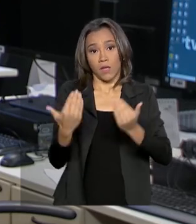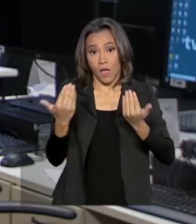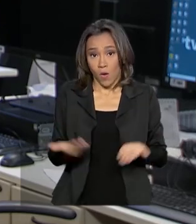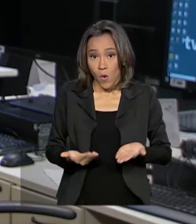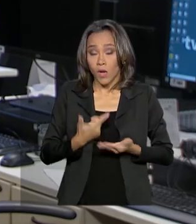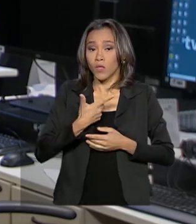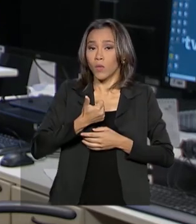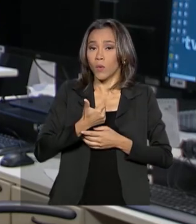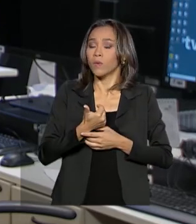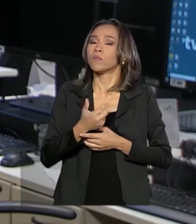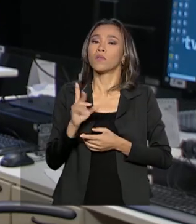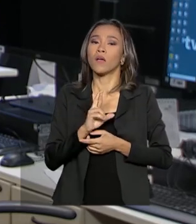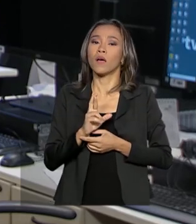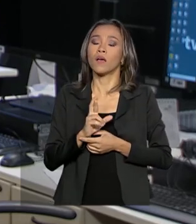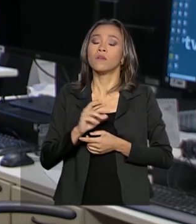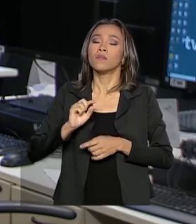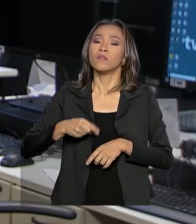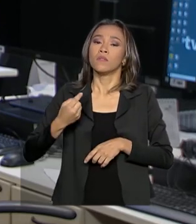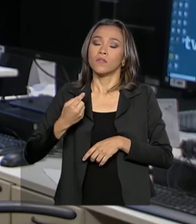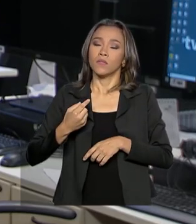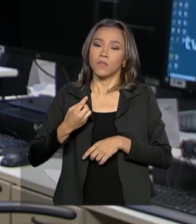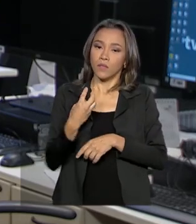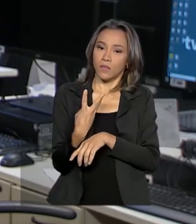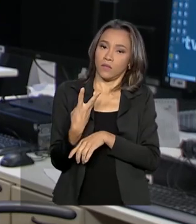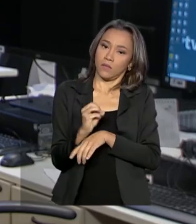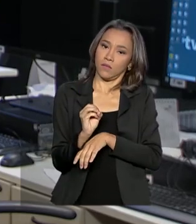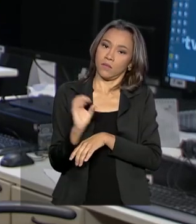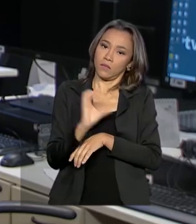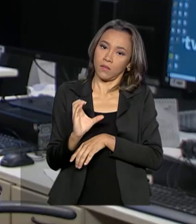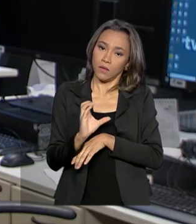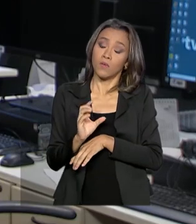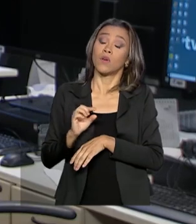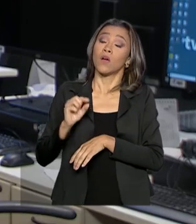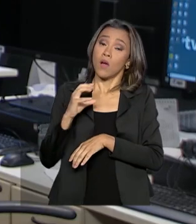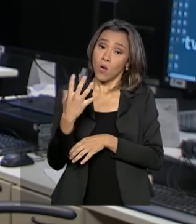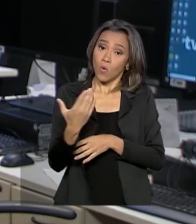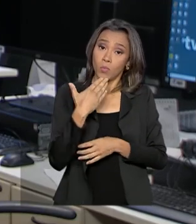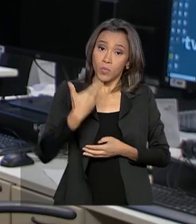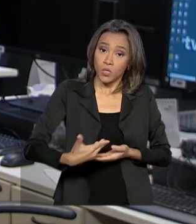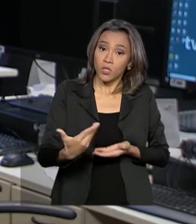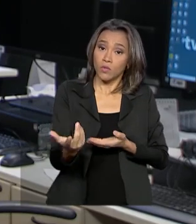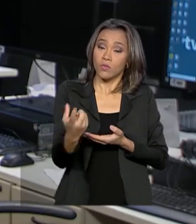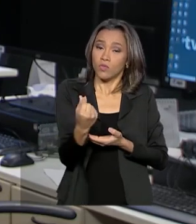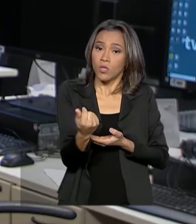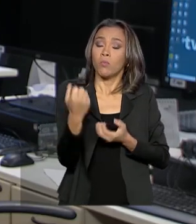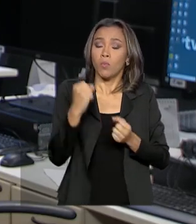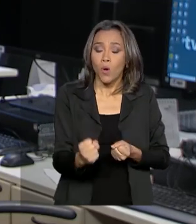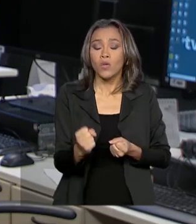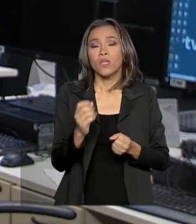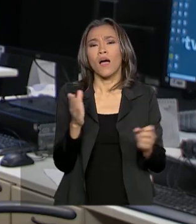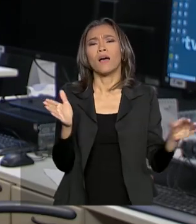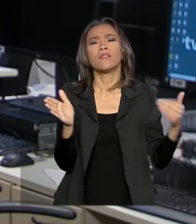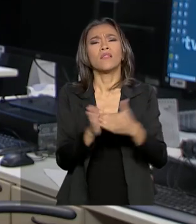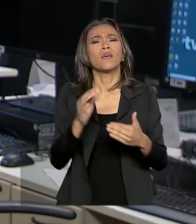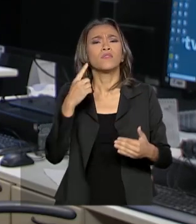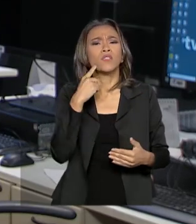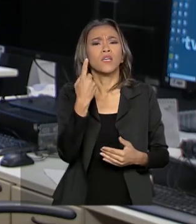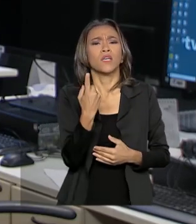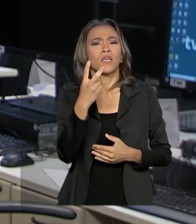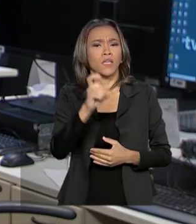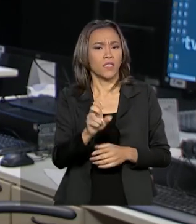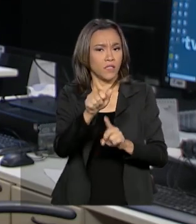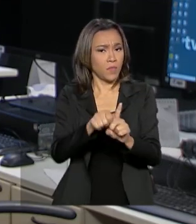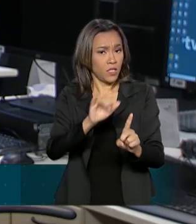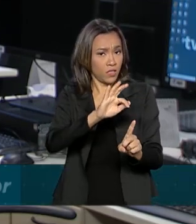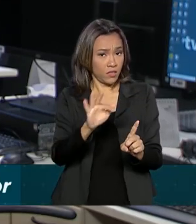12,30. A restituição poderá ser solicitada a partir do próximo dia 15 de janeiro, próxima quarta-feira,